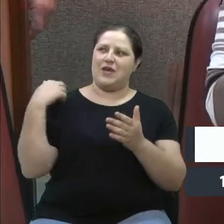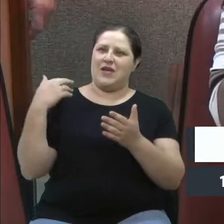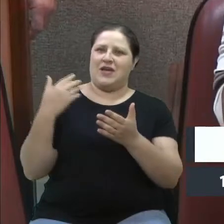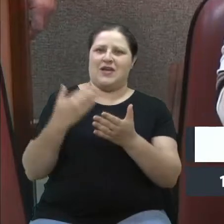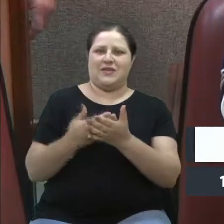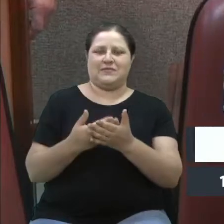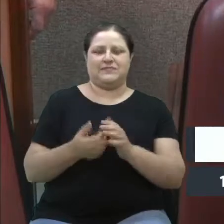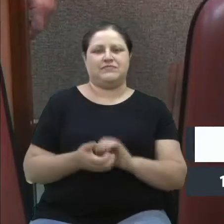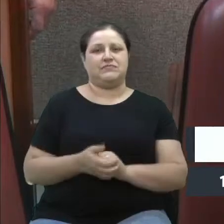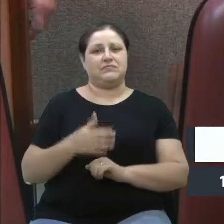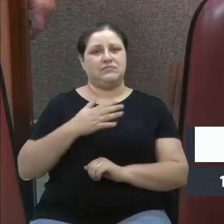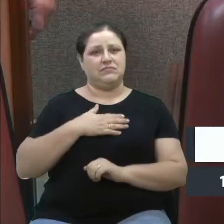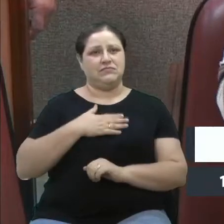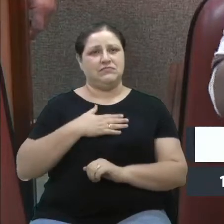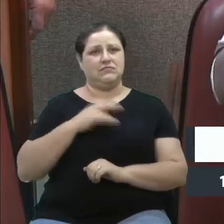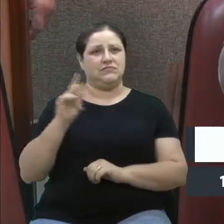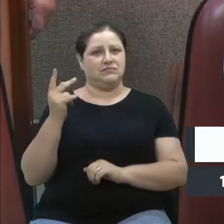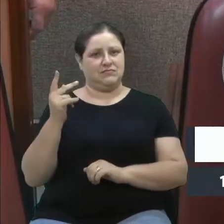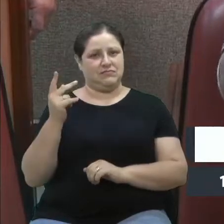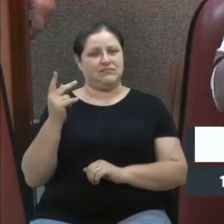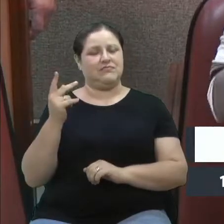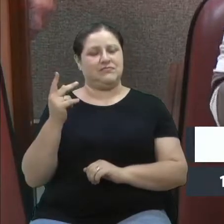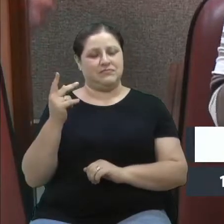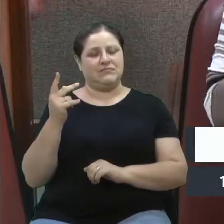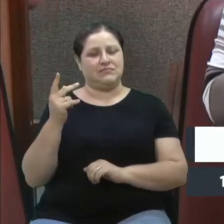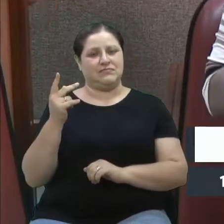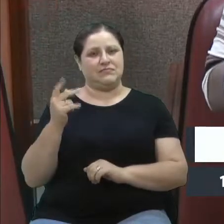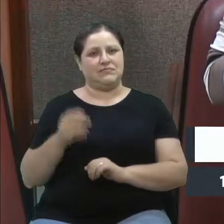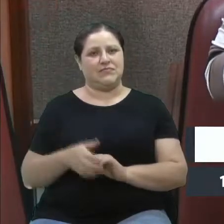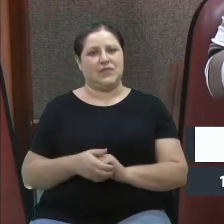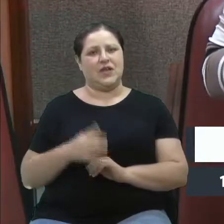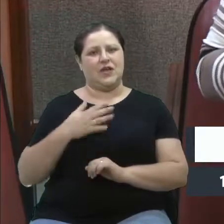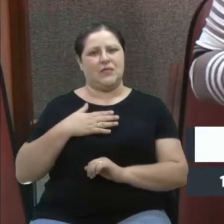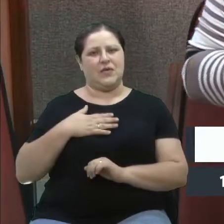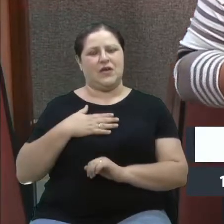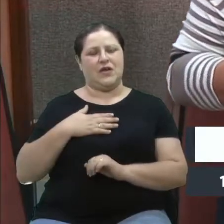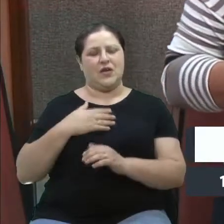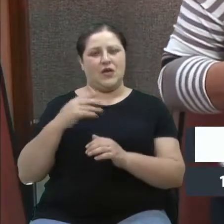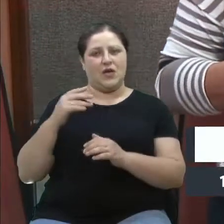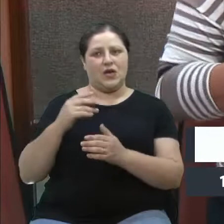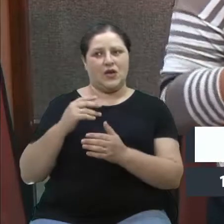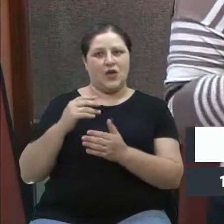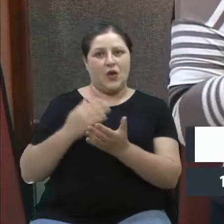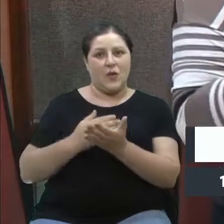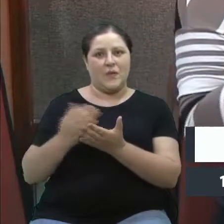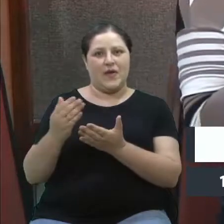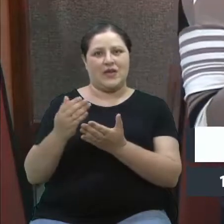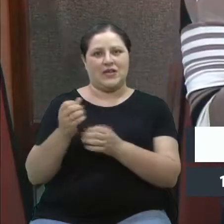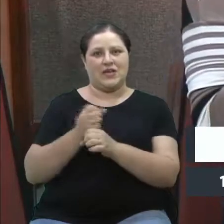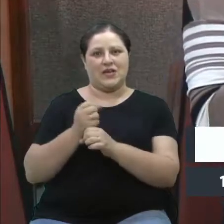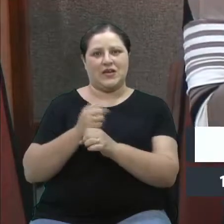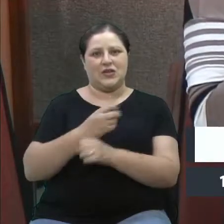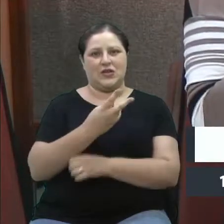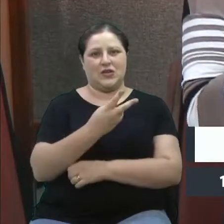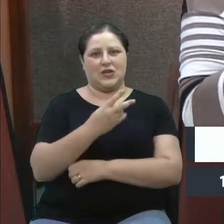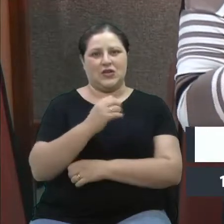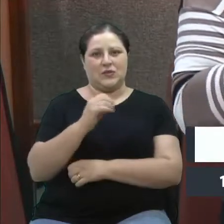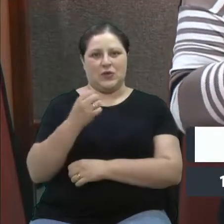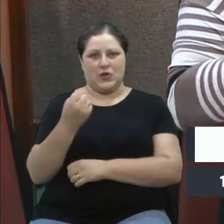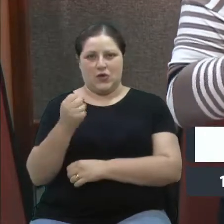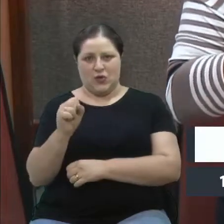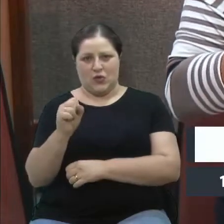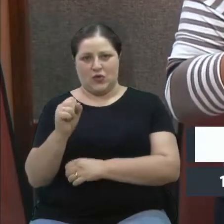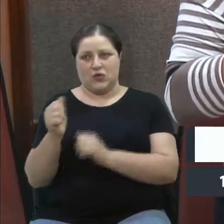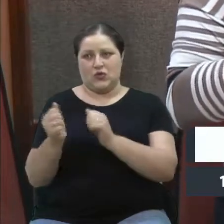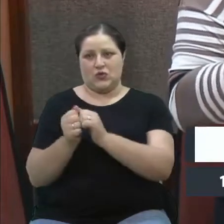minha história com É só a parte, vereadora. Vamos lá. A minha estreia no Jornal do Almoço foi em 2008, ao lado do jornalista